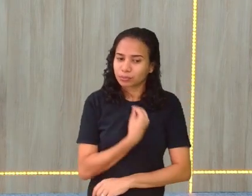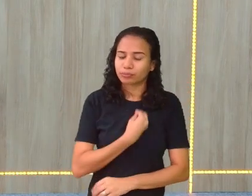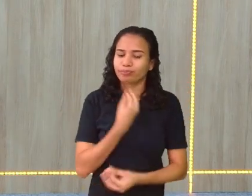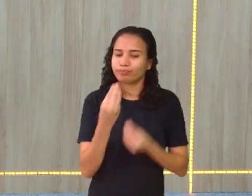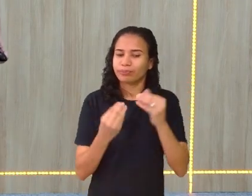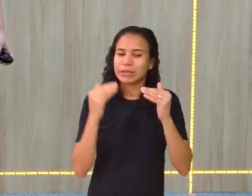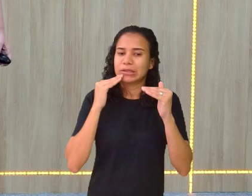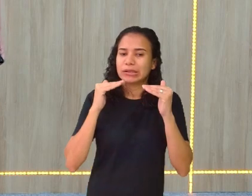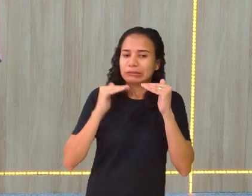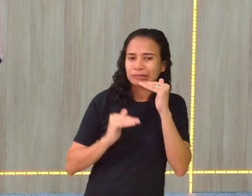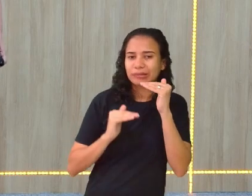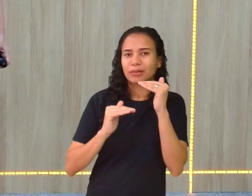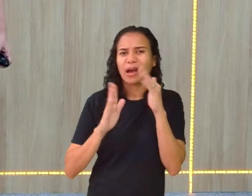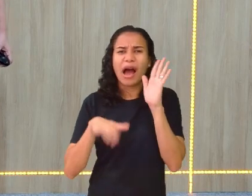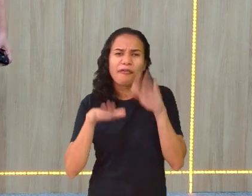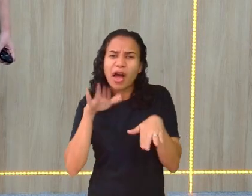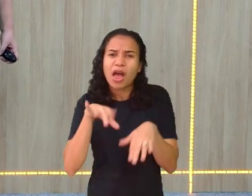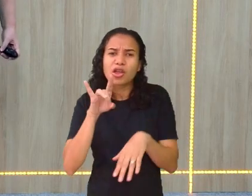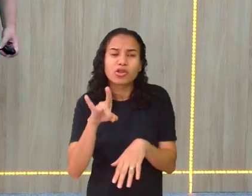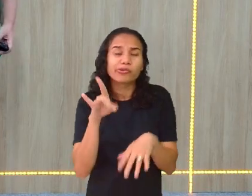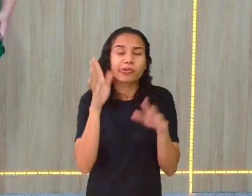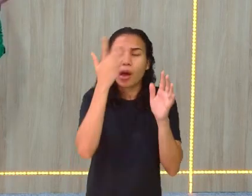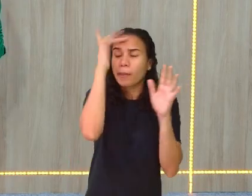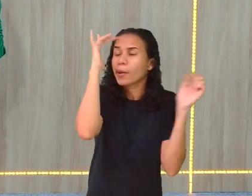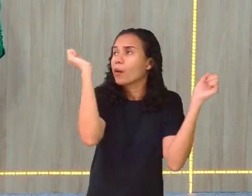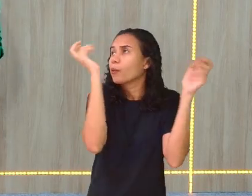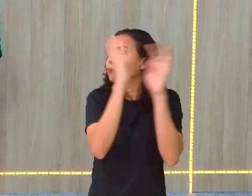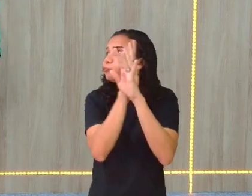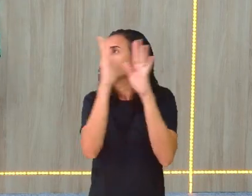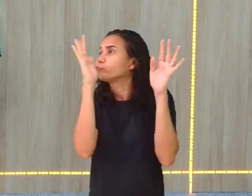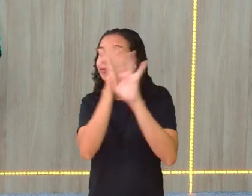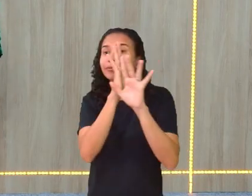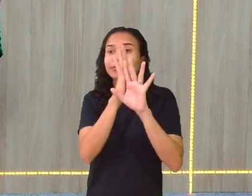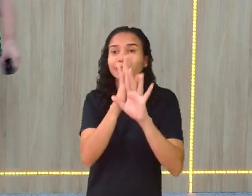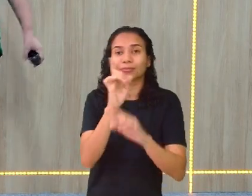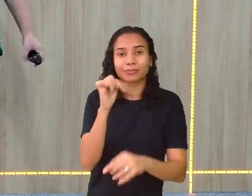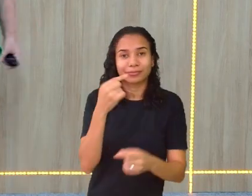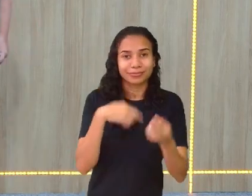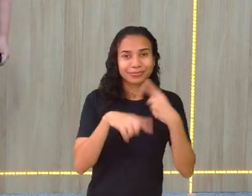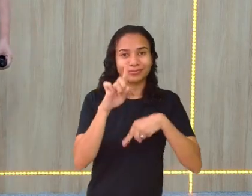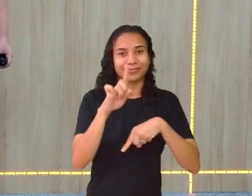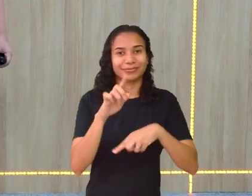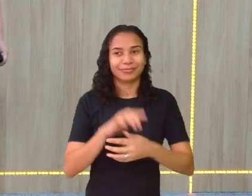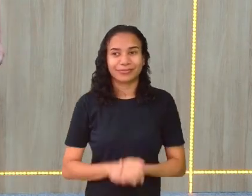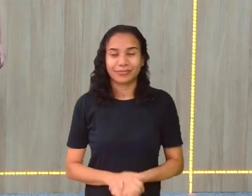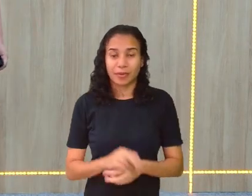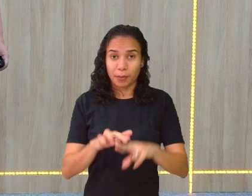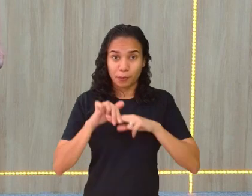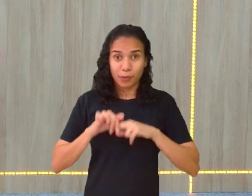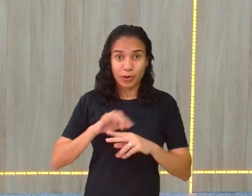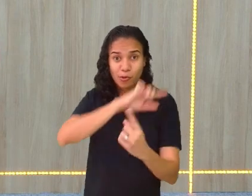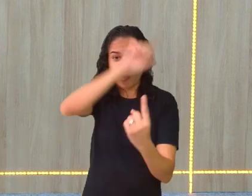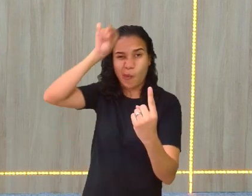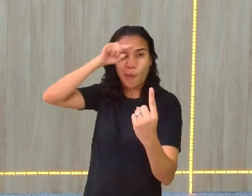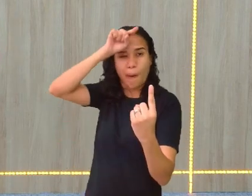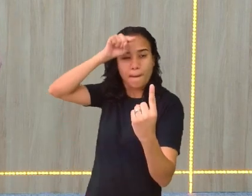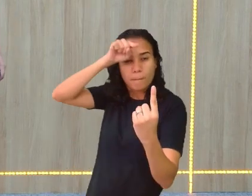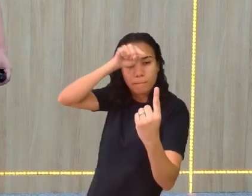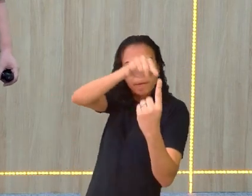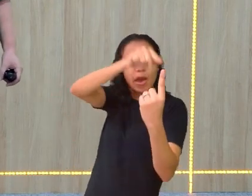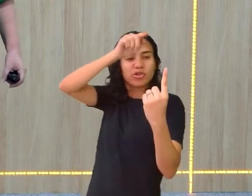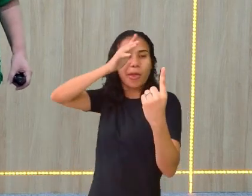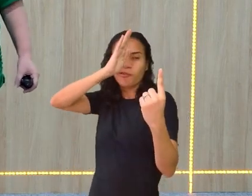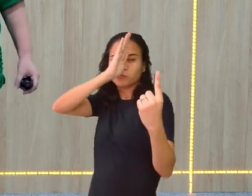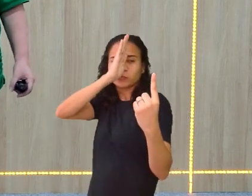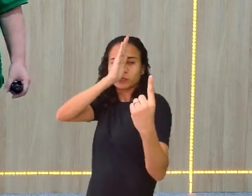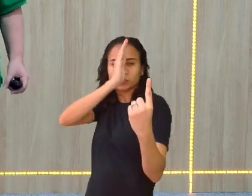deslize. Às vezes, é só distração. Vocês vão se surpreender. Bom, mas lá teu objetivo, lá teu